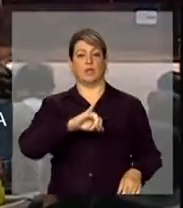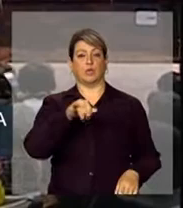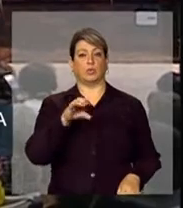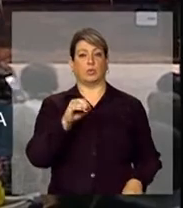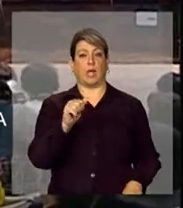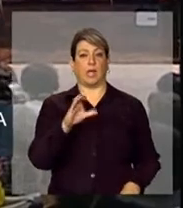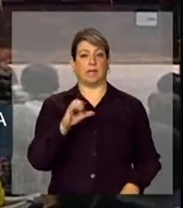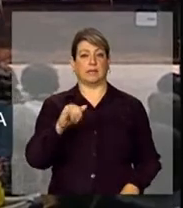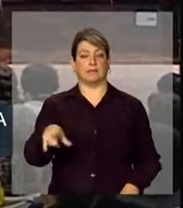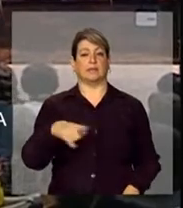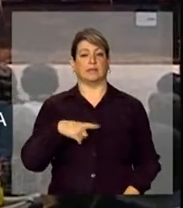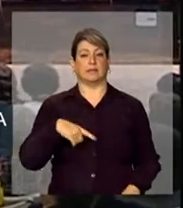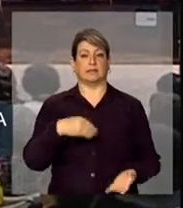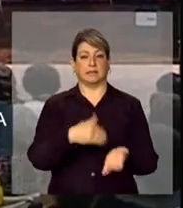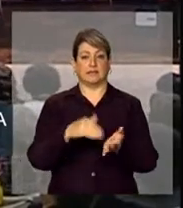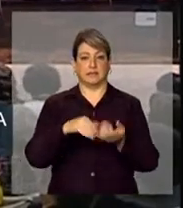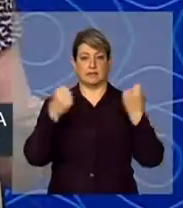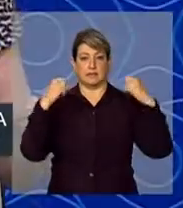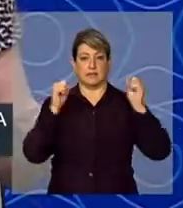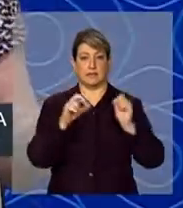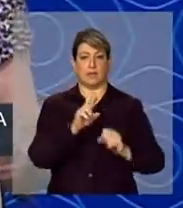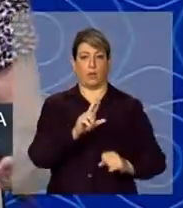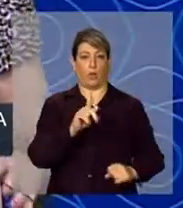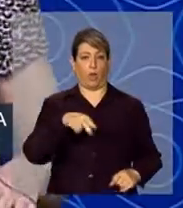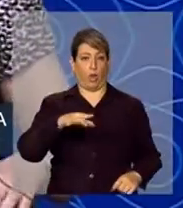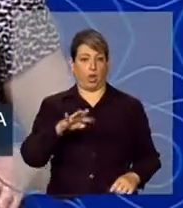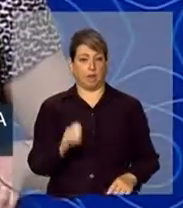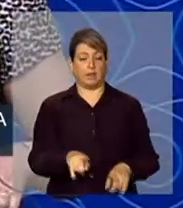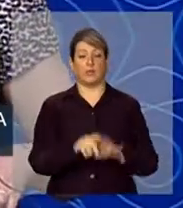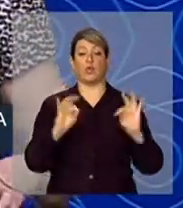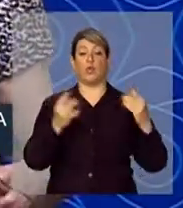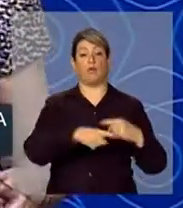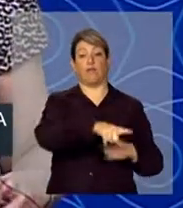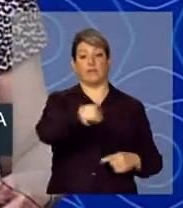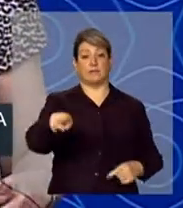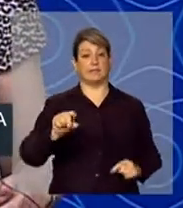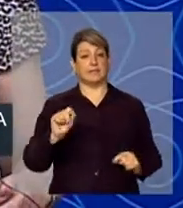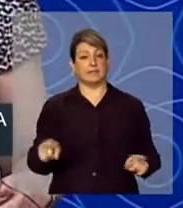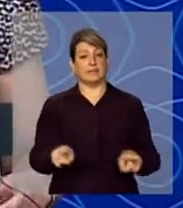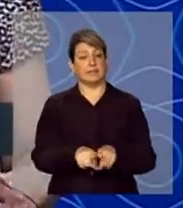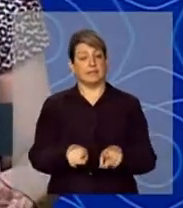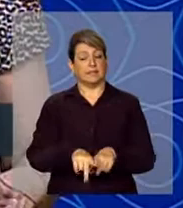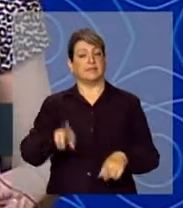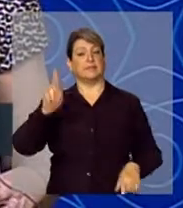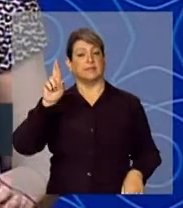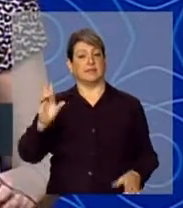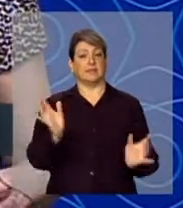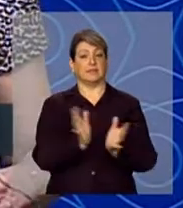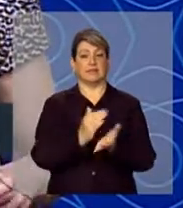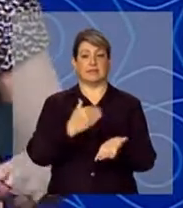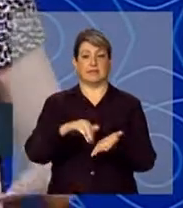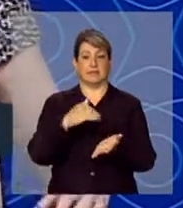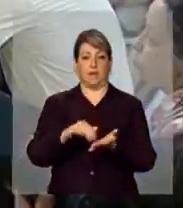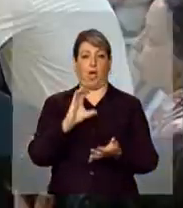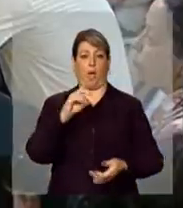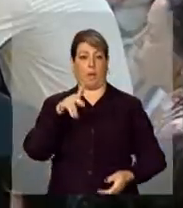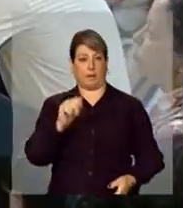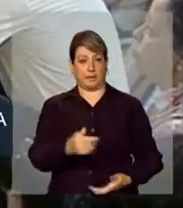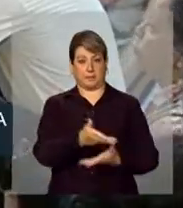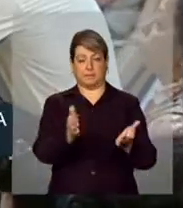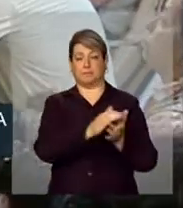Bastos, que o secretário de Esporte do Rio Grande do Norte e todos vocês representantes também das secretarias da Copa.